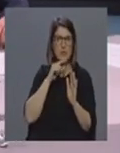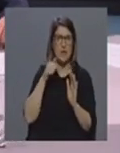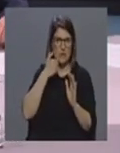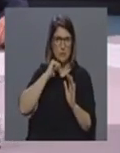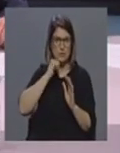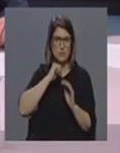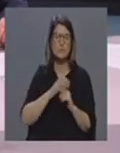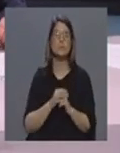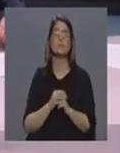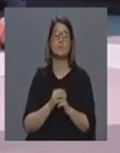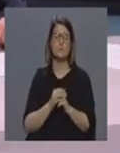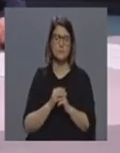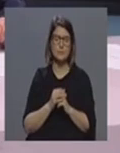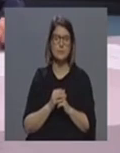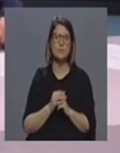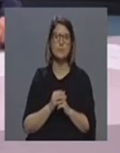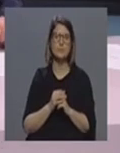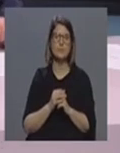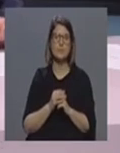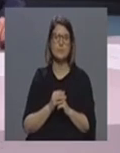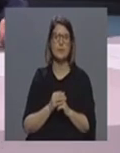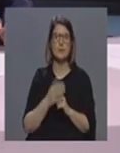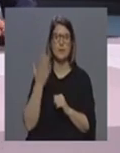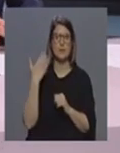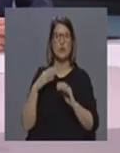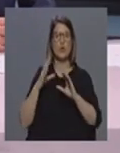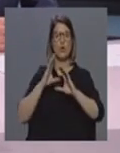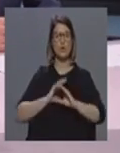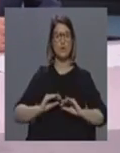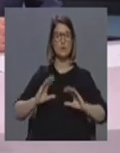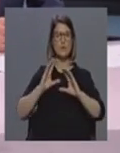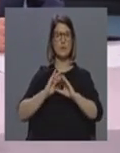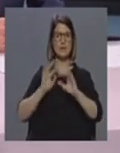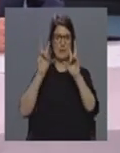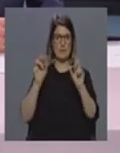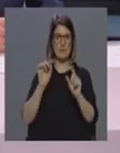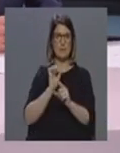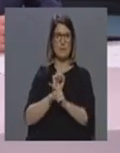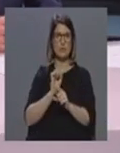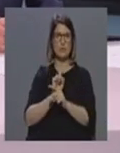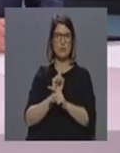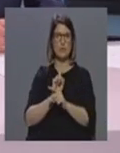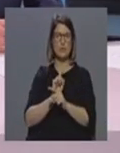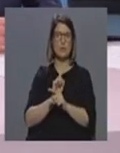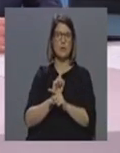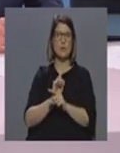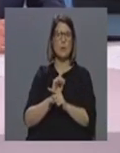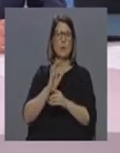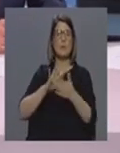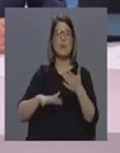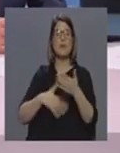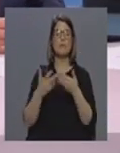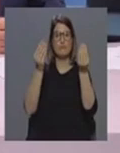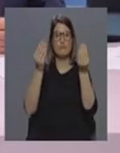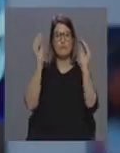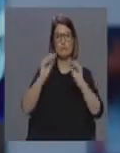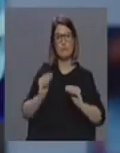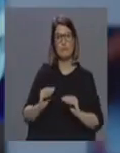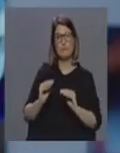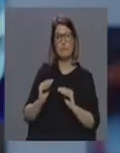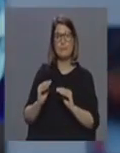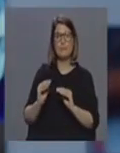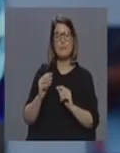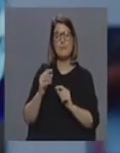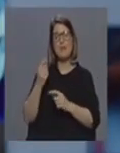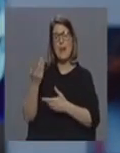Sim ou seja ainda no outro dia conversámos também sobre isso ao fim ao cabo quando elaborámos aqui também o plano à